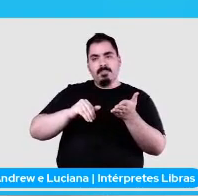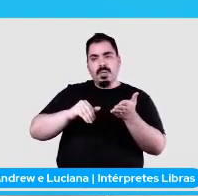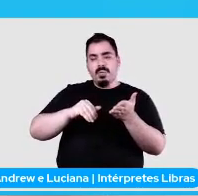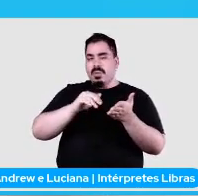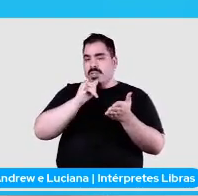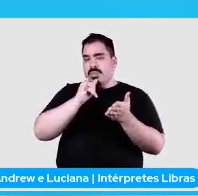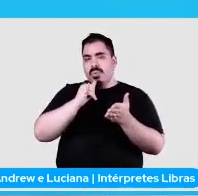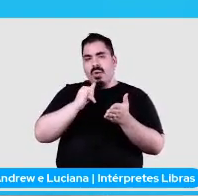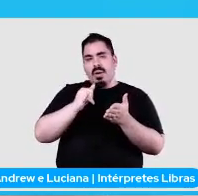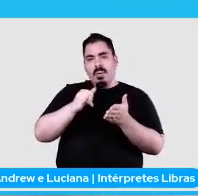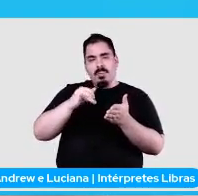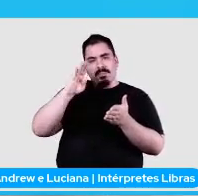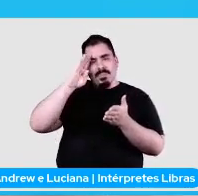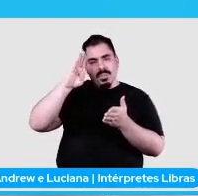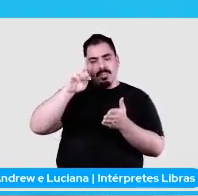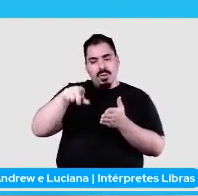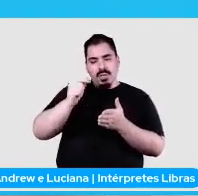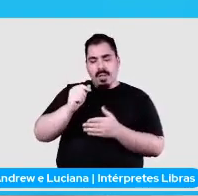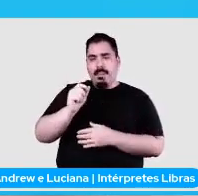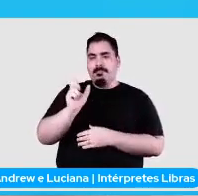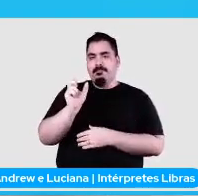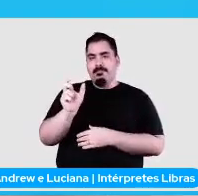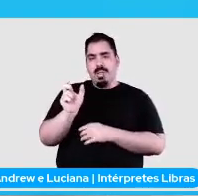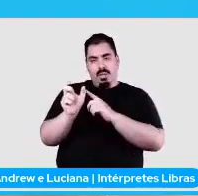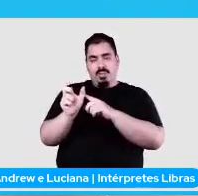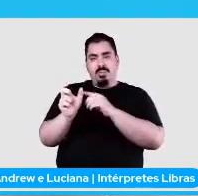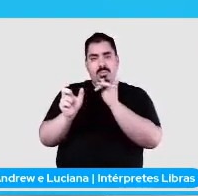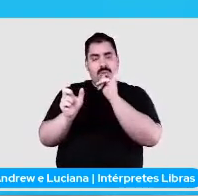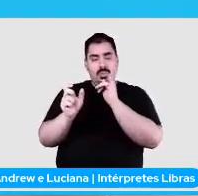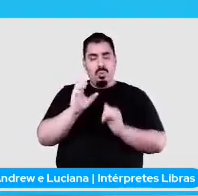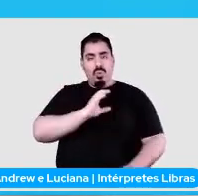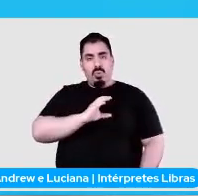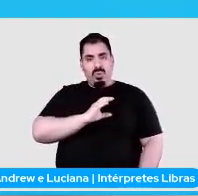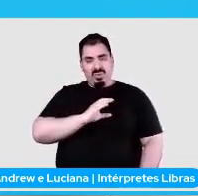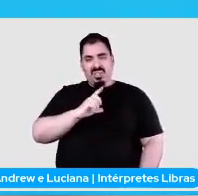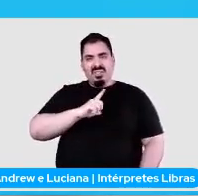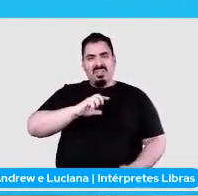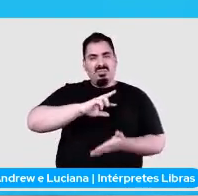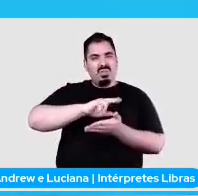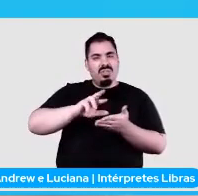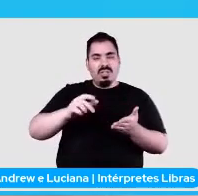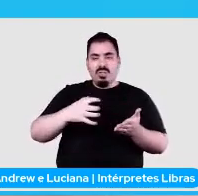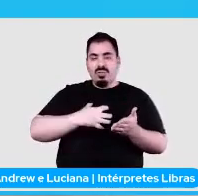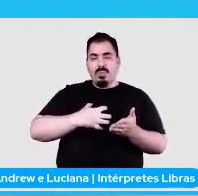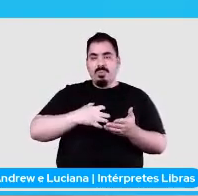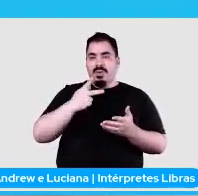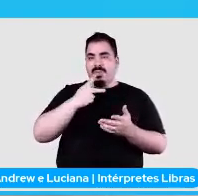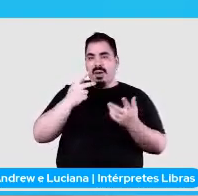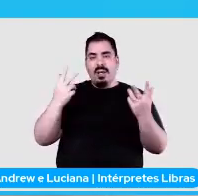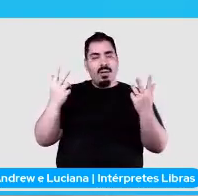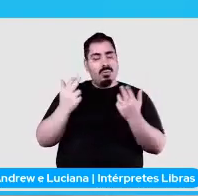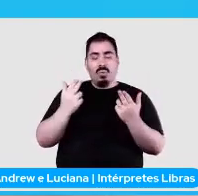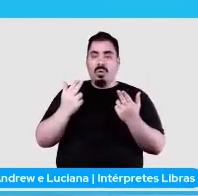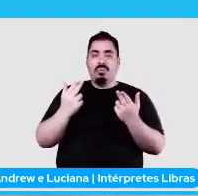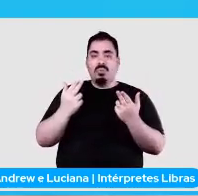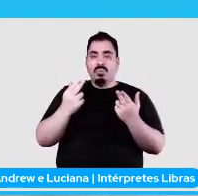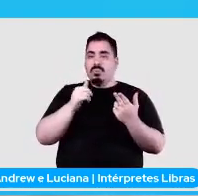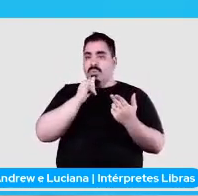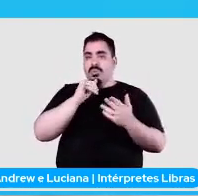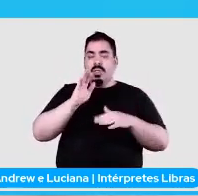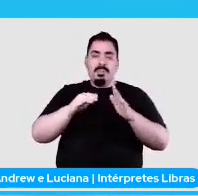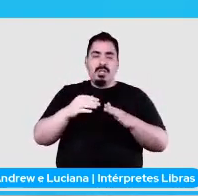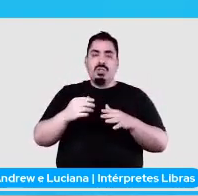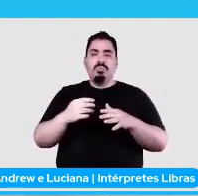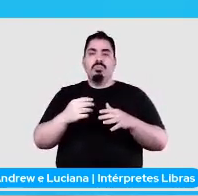a gente tem palavras que elas se conjugam de diferentes formas para dizer a mesma coisa. Assim, depende do estado verbal, depende de quem